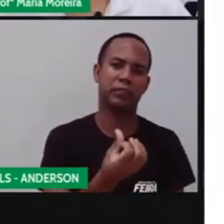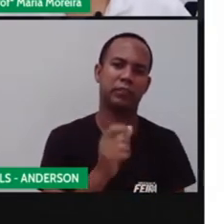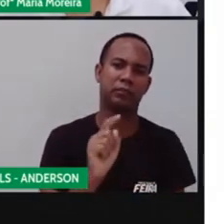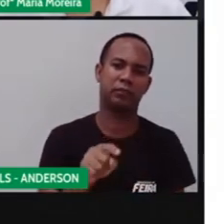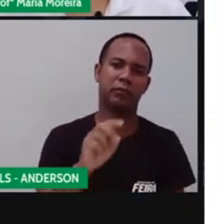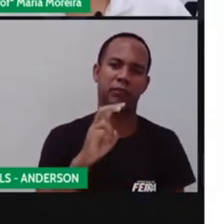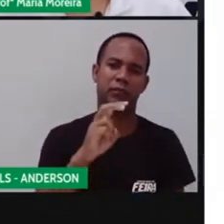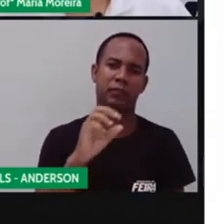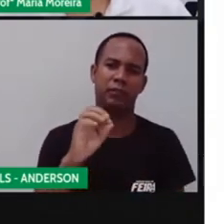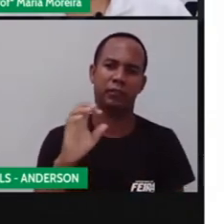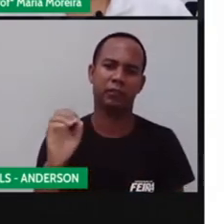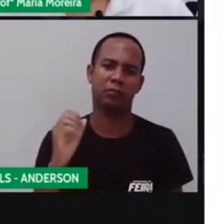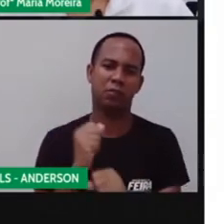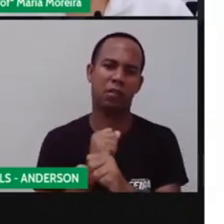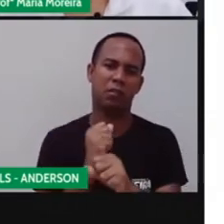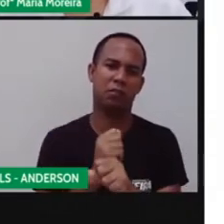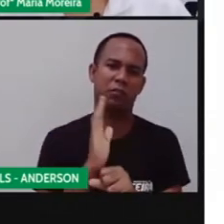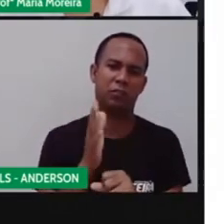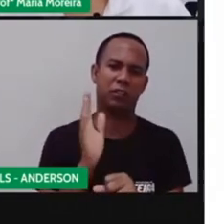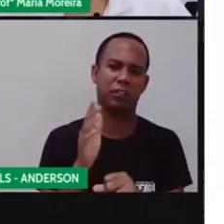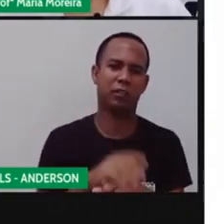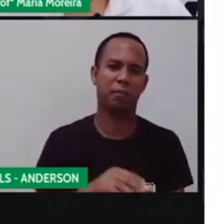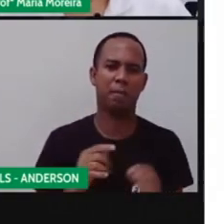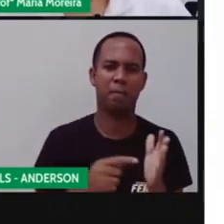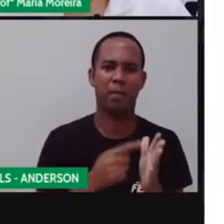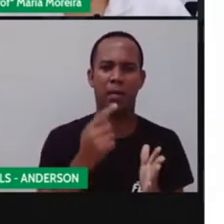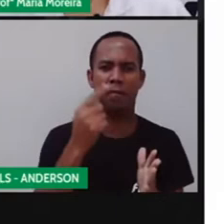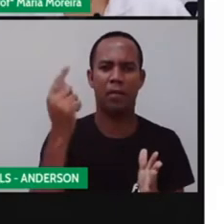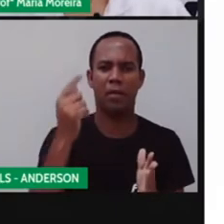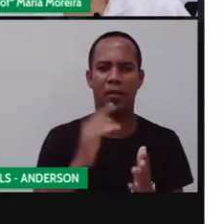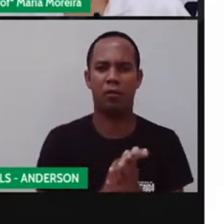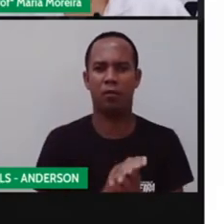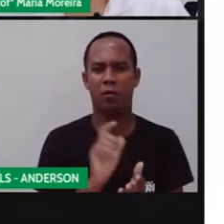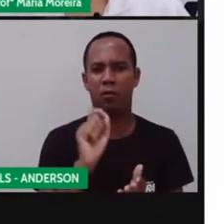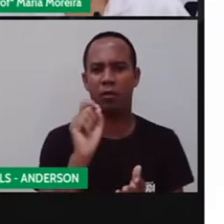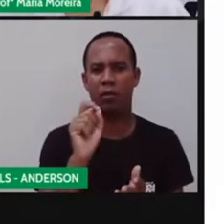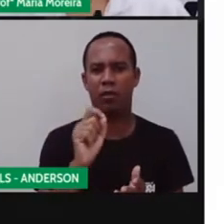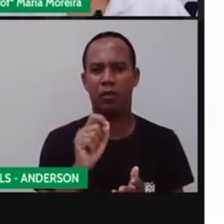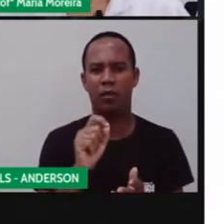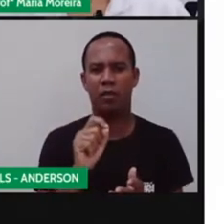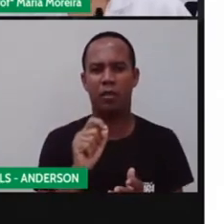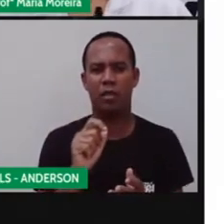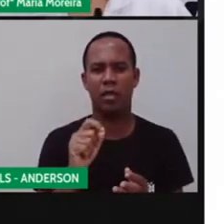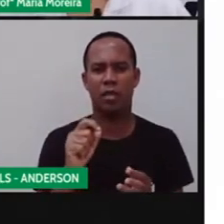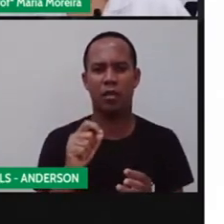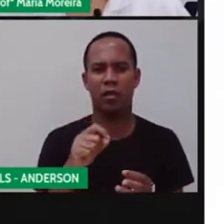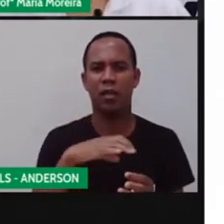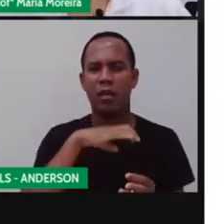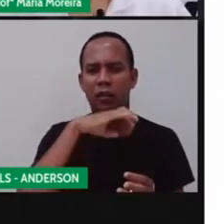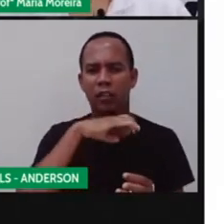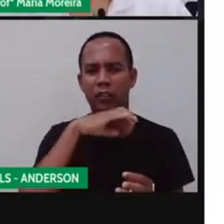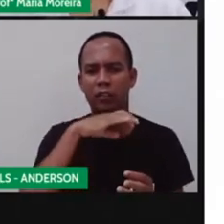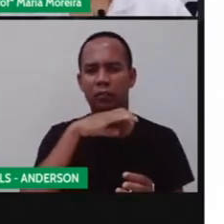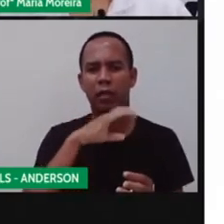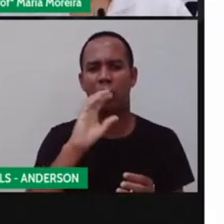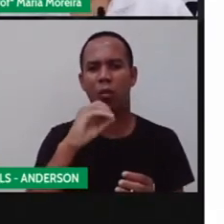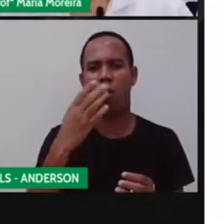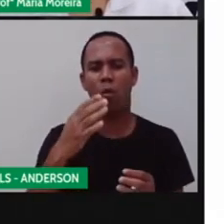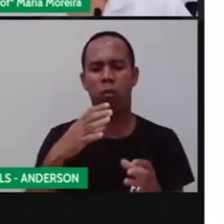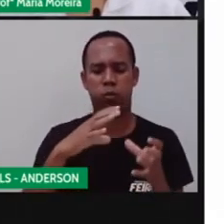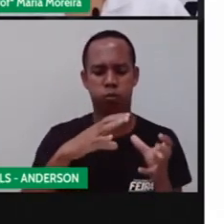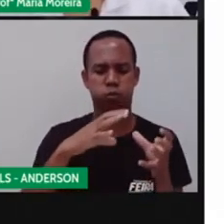.500 anos. As primeiras bolas eram feitas com crinas de animais ou fibras de bumbum.